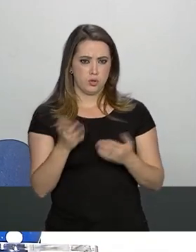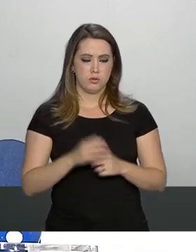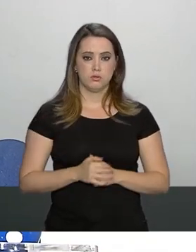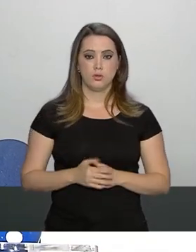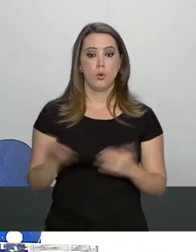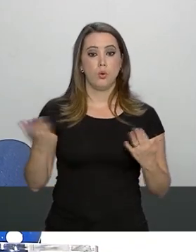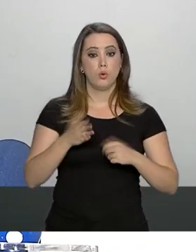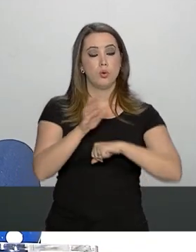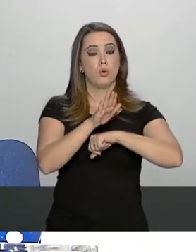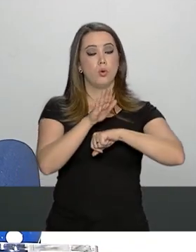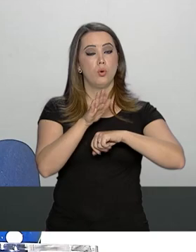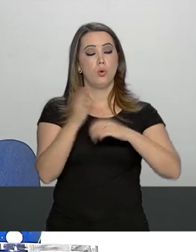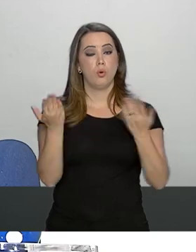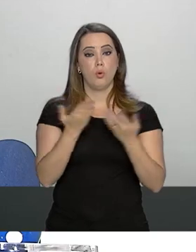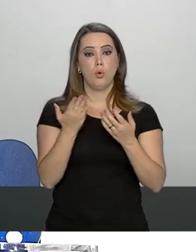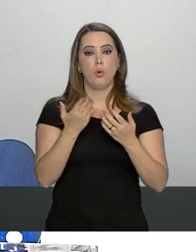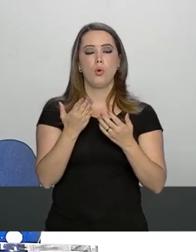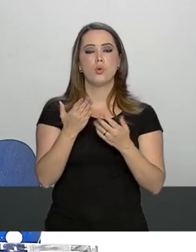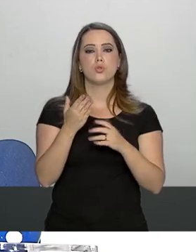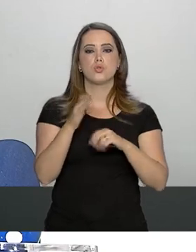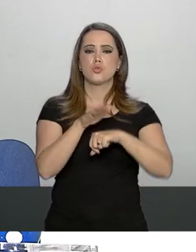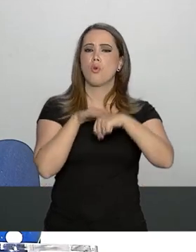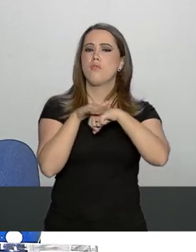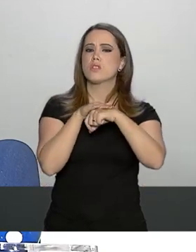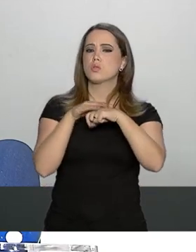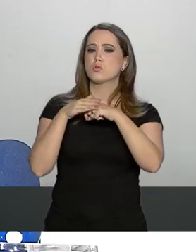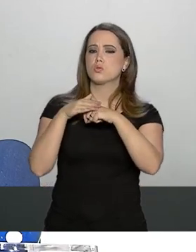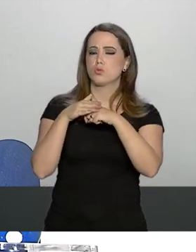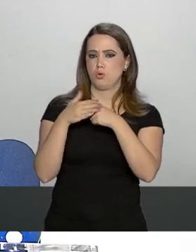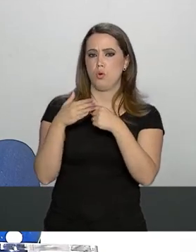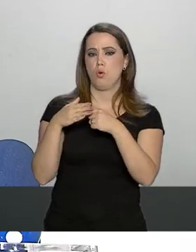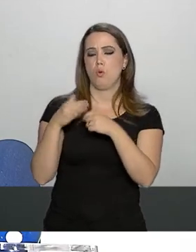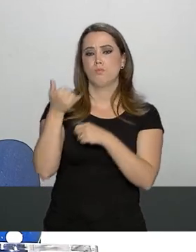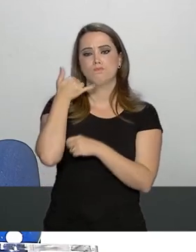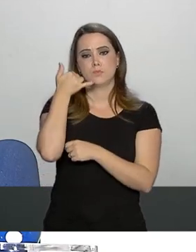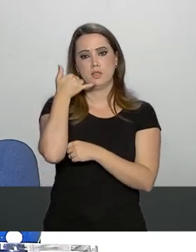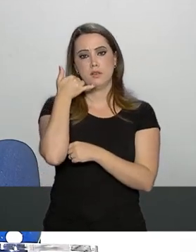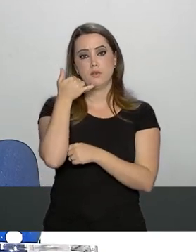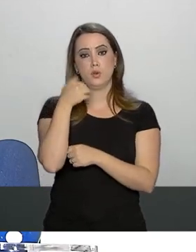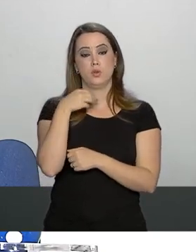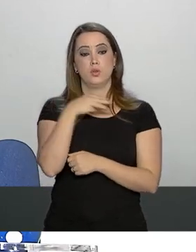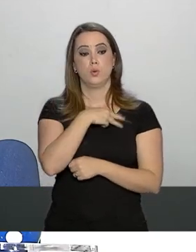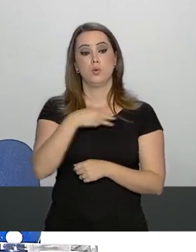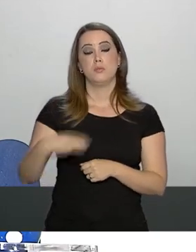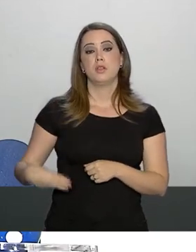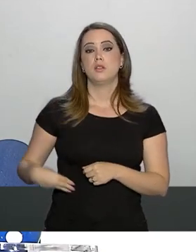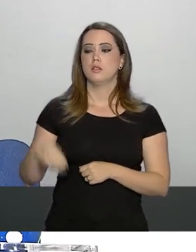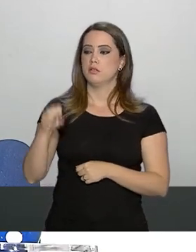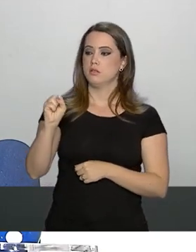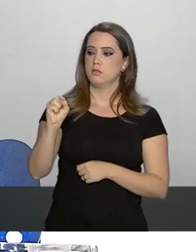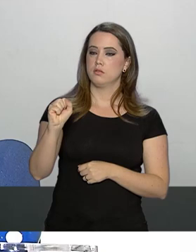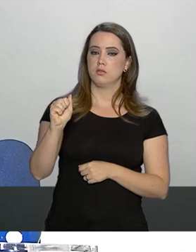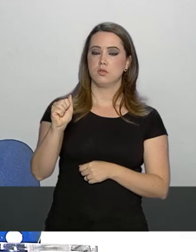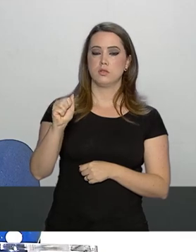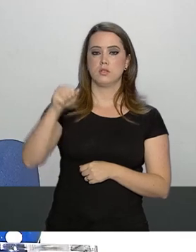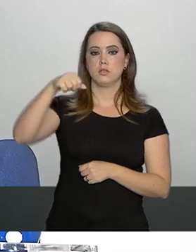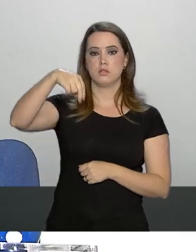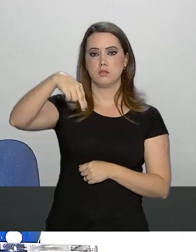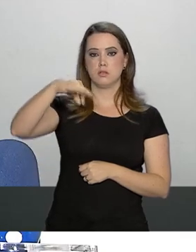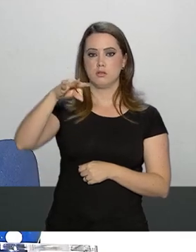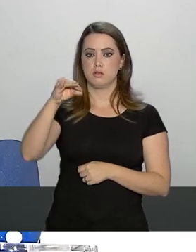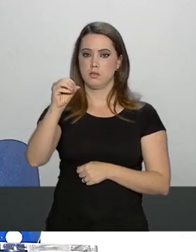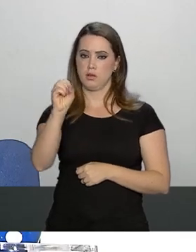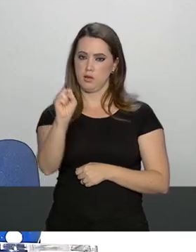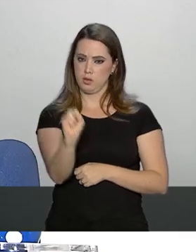conversou por telefone com o ministro Santos Cruz, mas aspectos pessoais. Muito mais o